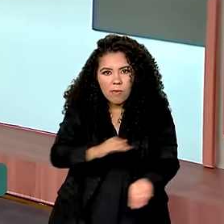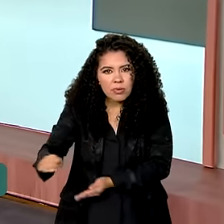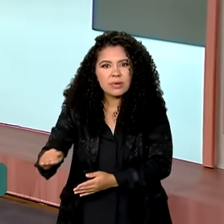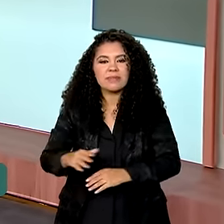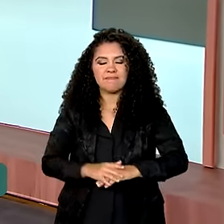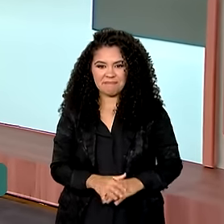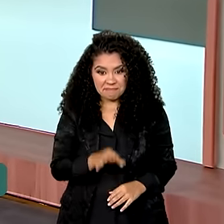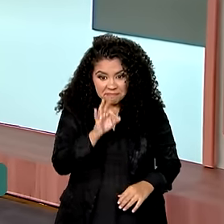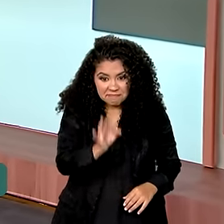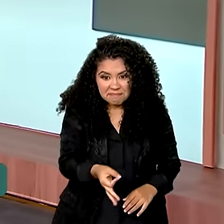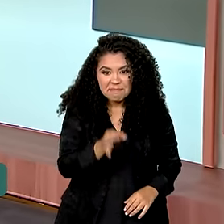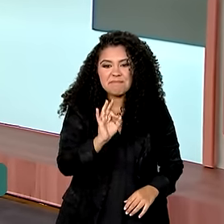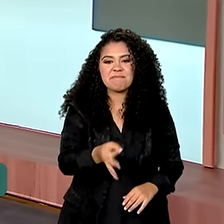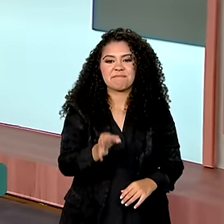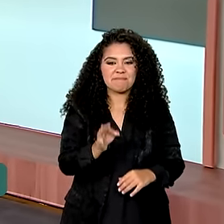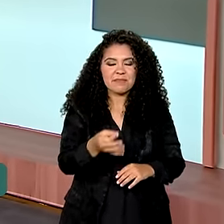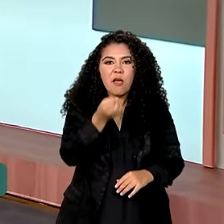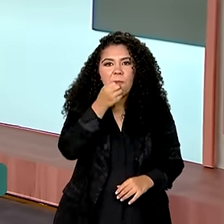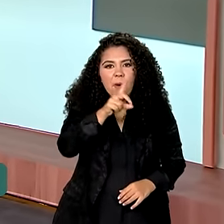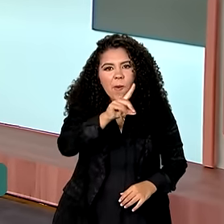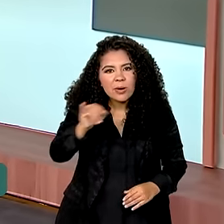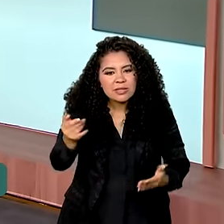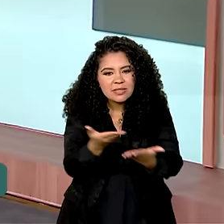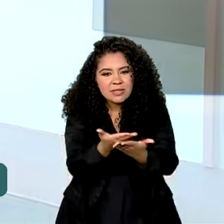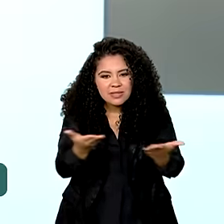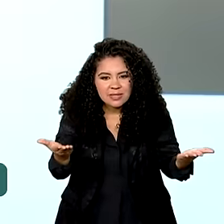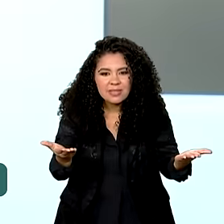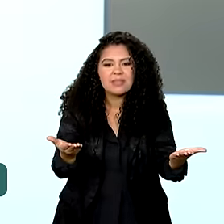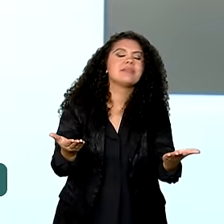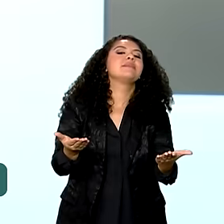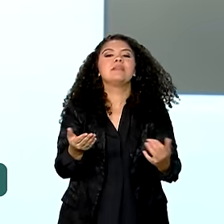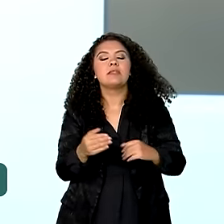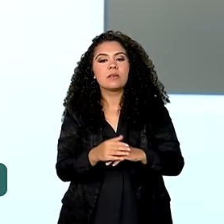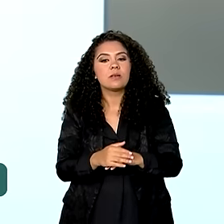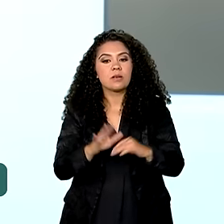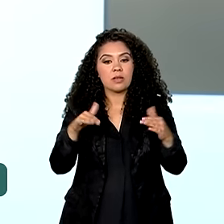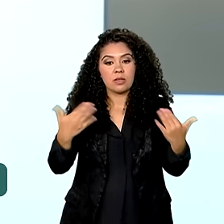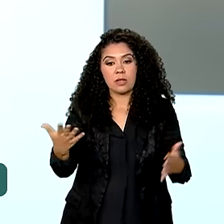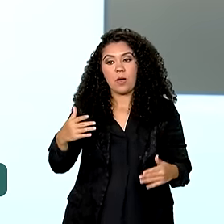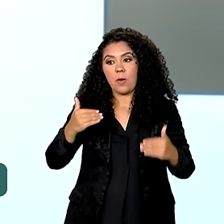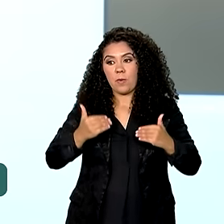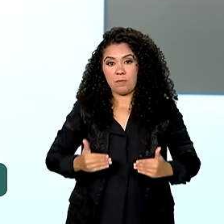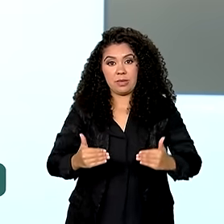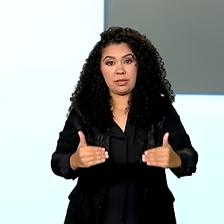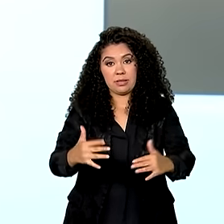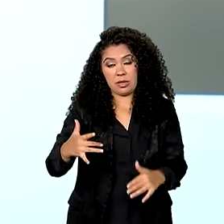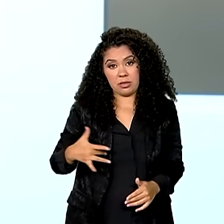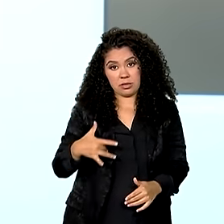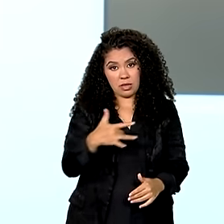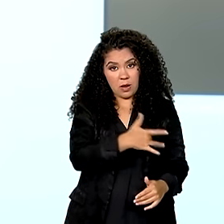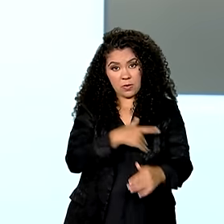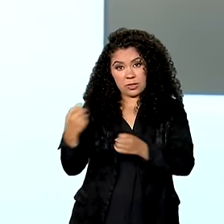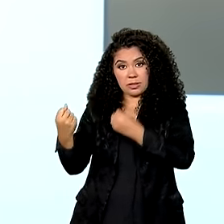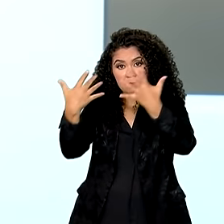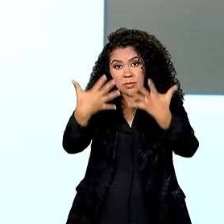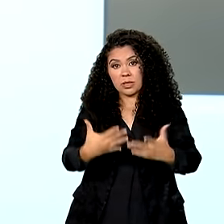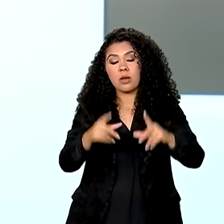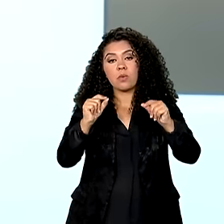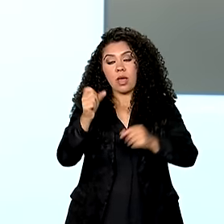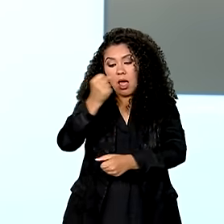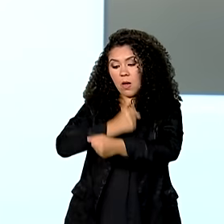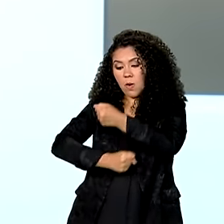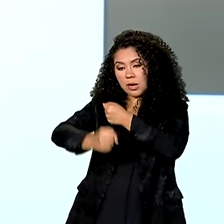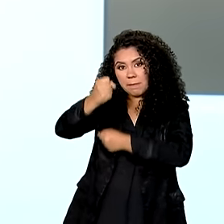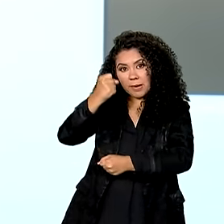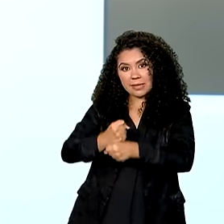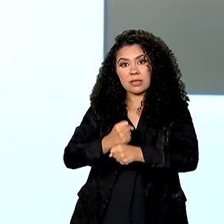É isso mesmo, Vanessa. Bom dia a você, bom dia a todos. Olha só, segundo o Ministério da Saúde, no ano passado, em todo